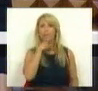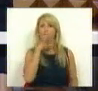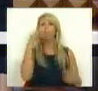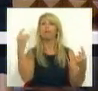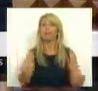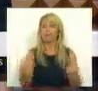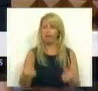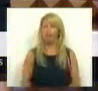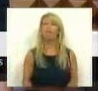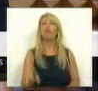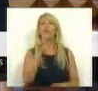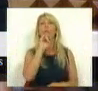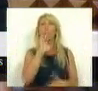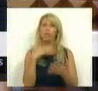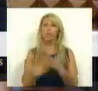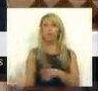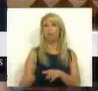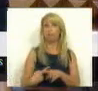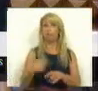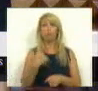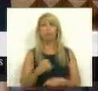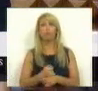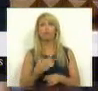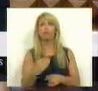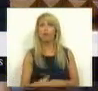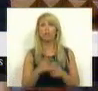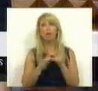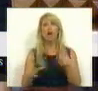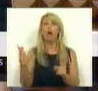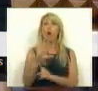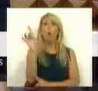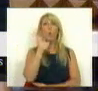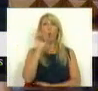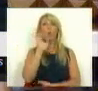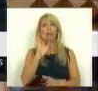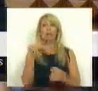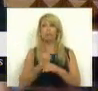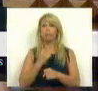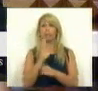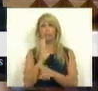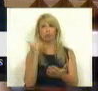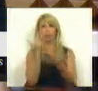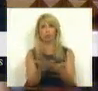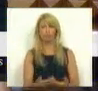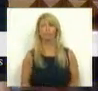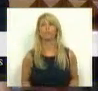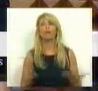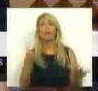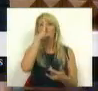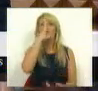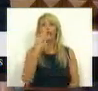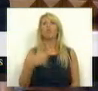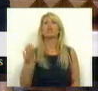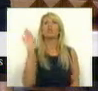foi possível aumentar a motivação dos profissionais e aumentar a qualidade dos serviços prestados. Nos governos do Partido Socialista